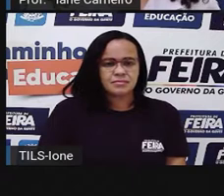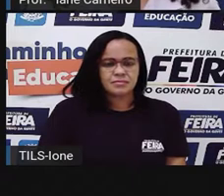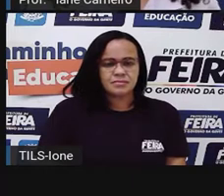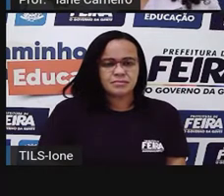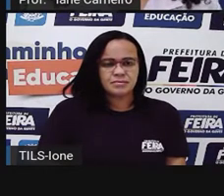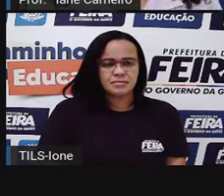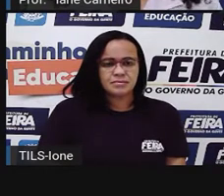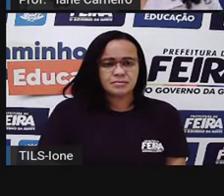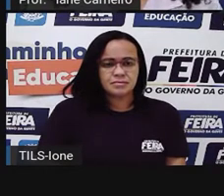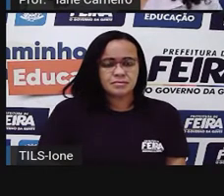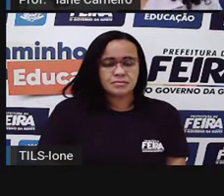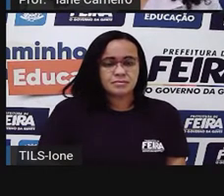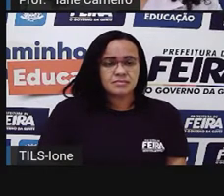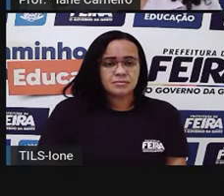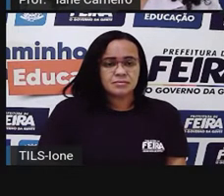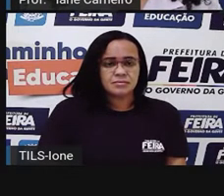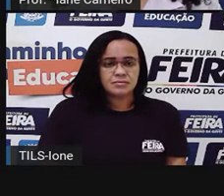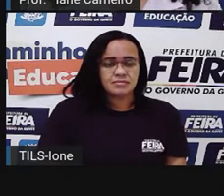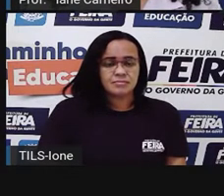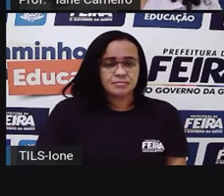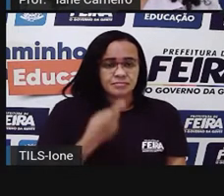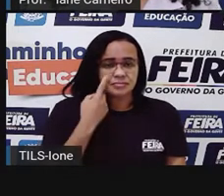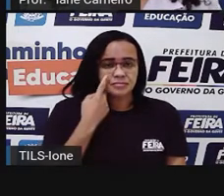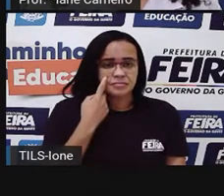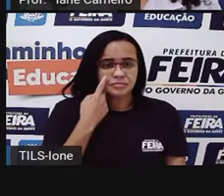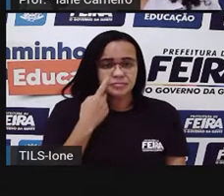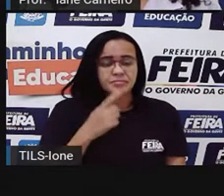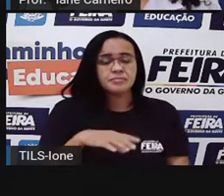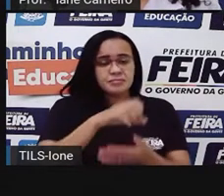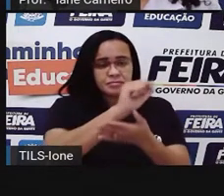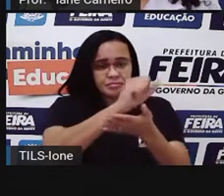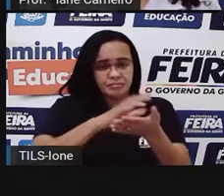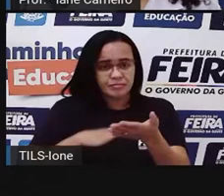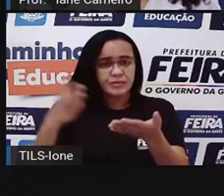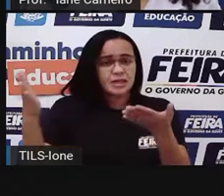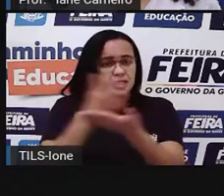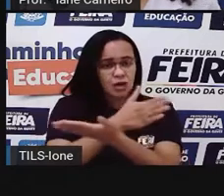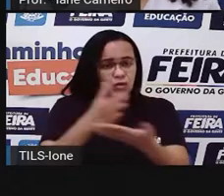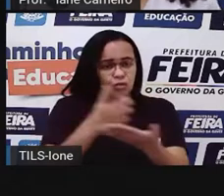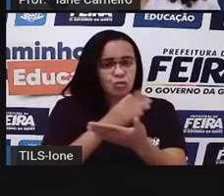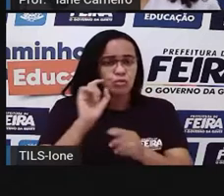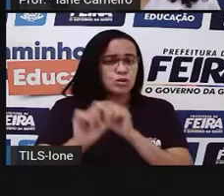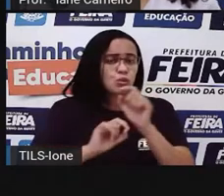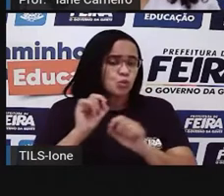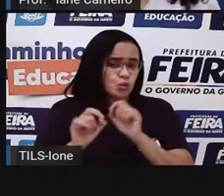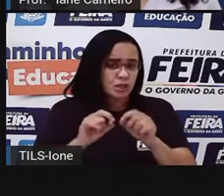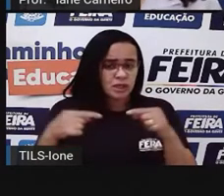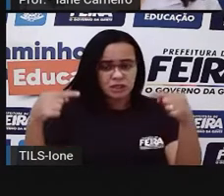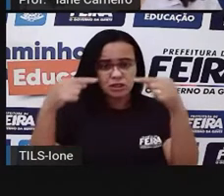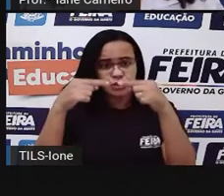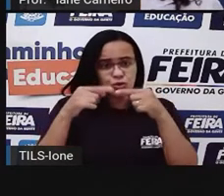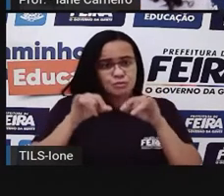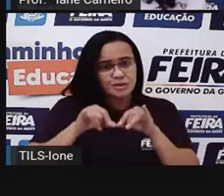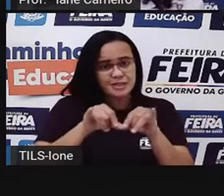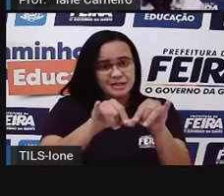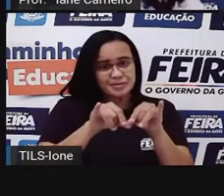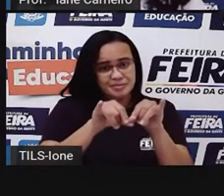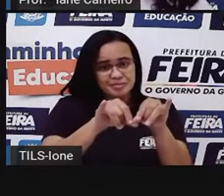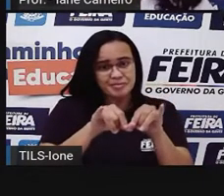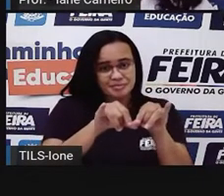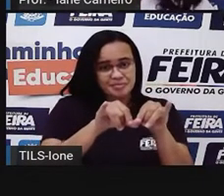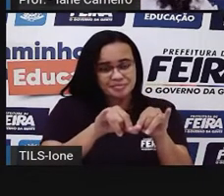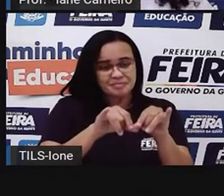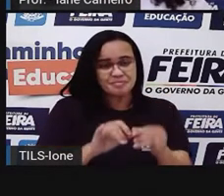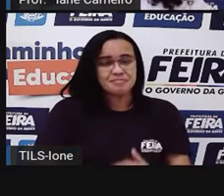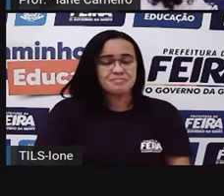Pronto. Nós vamos fazer algumas atividades envolvendo o supermercado, tá bom? Vocês lembram naquela